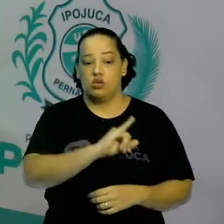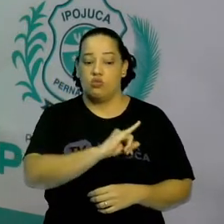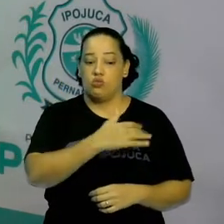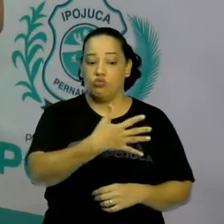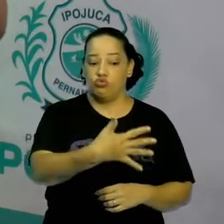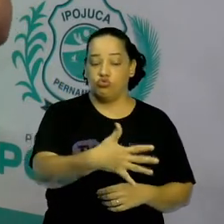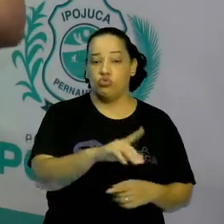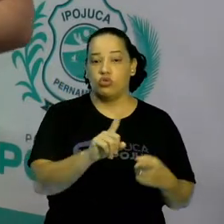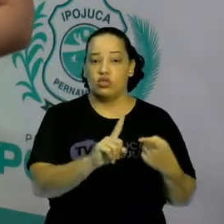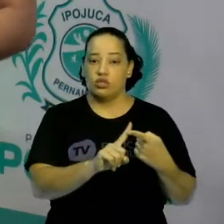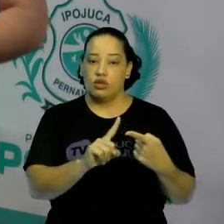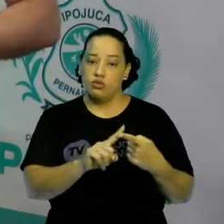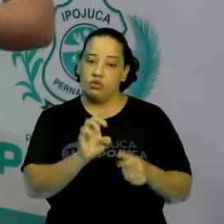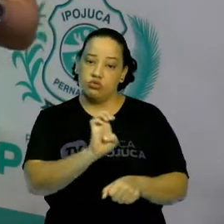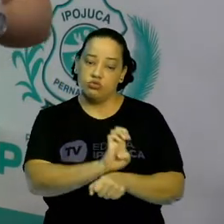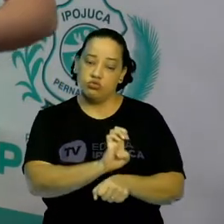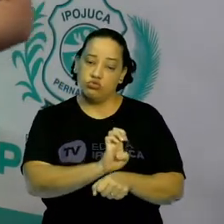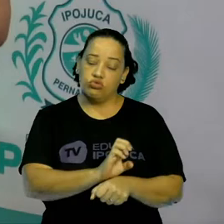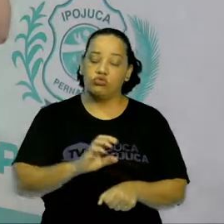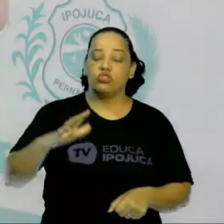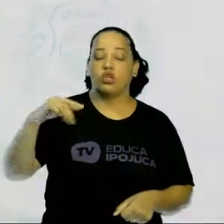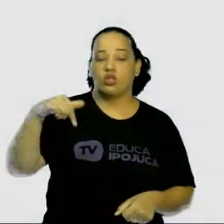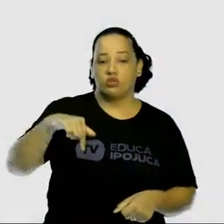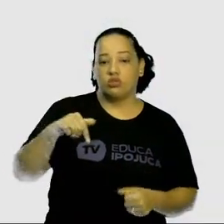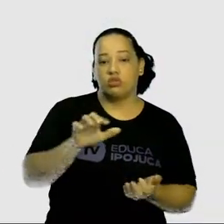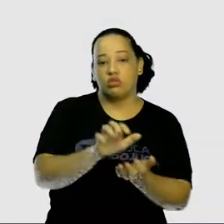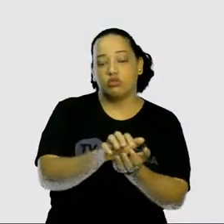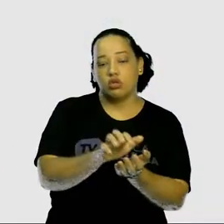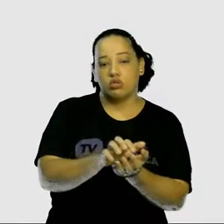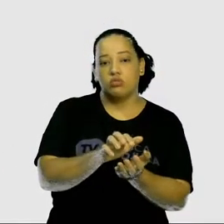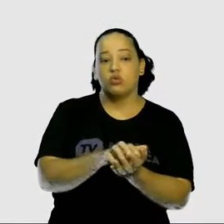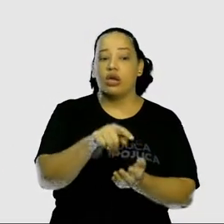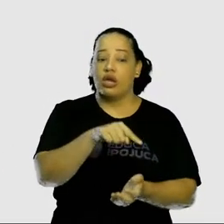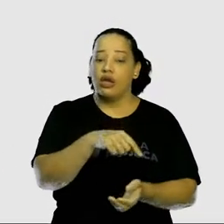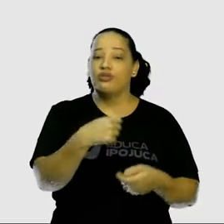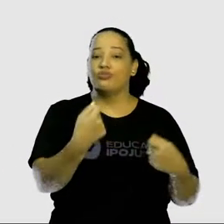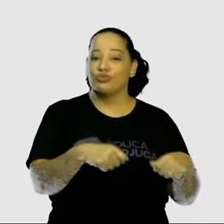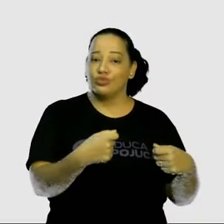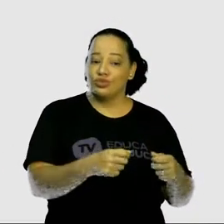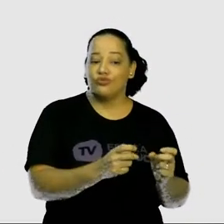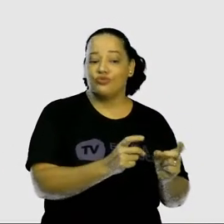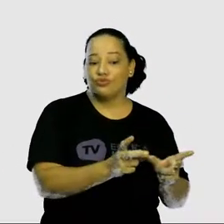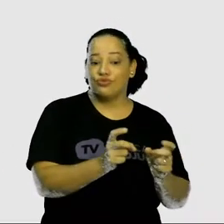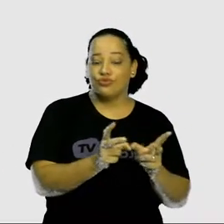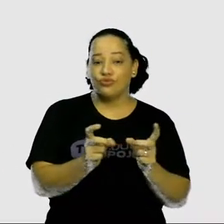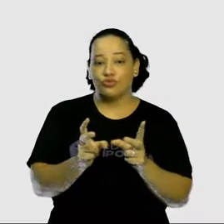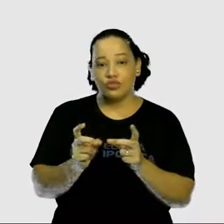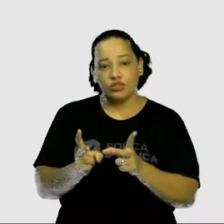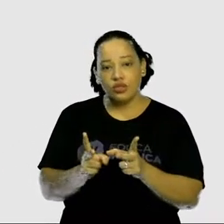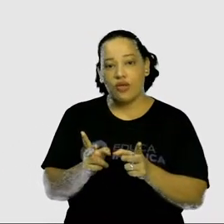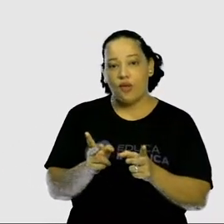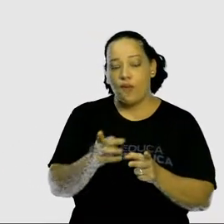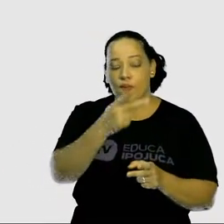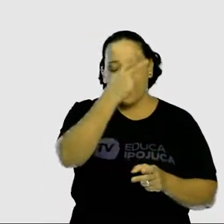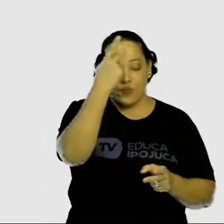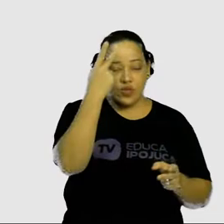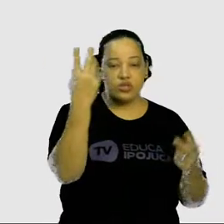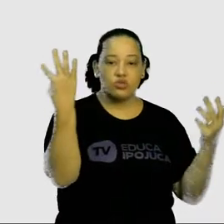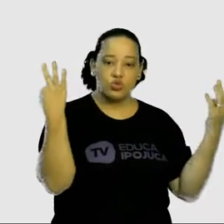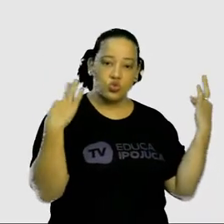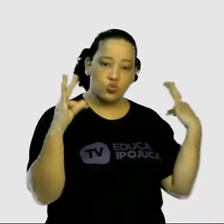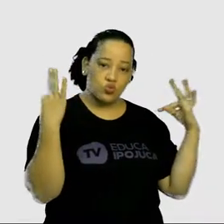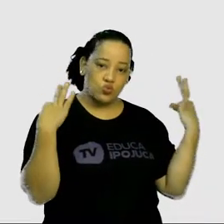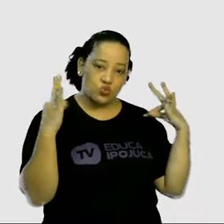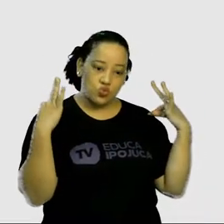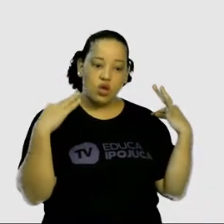dependem do artesanato para vender esses produtos para os turistas. Então os turistas gostam muito de comprar o